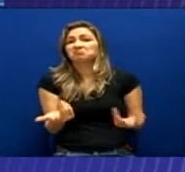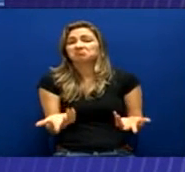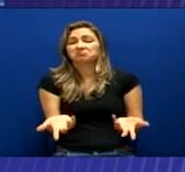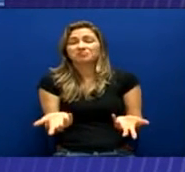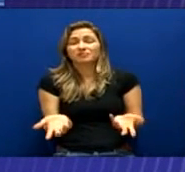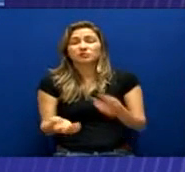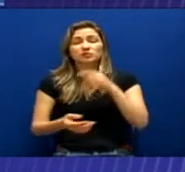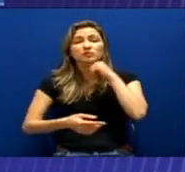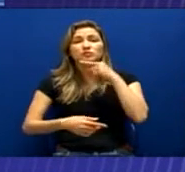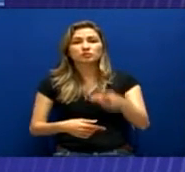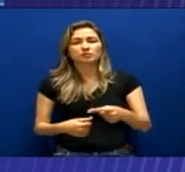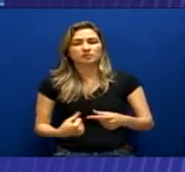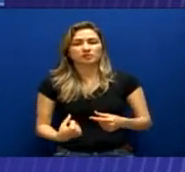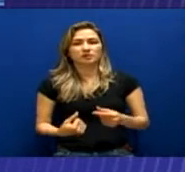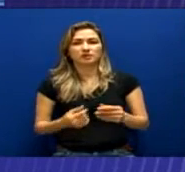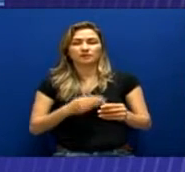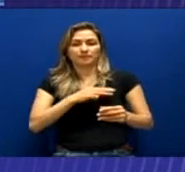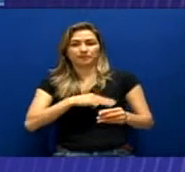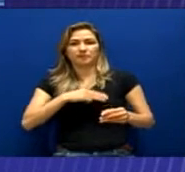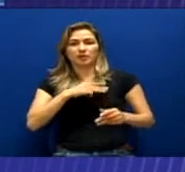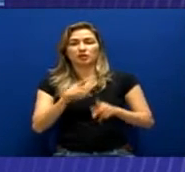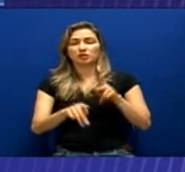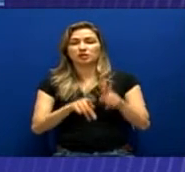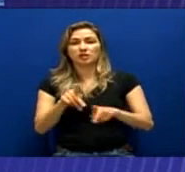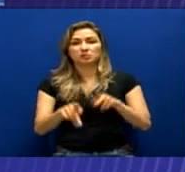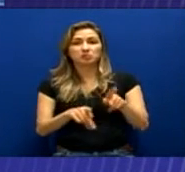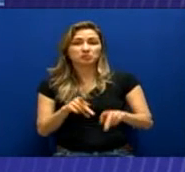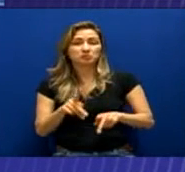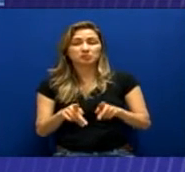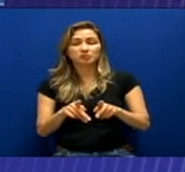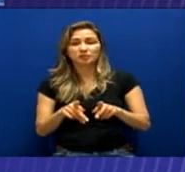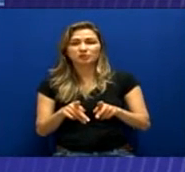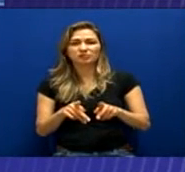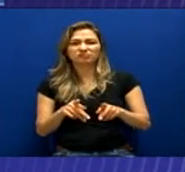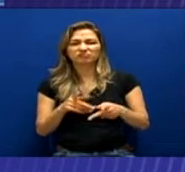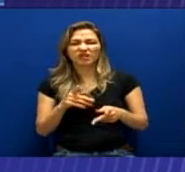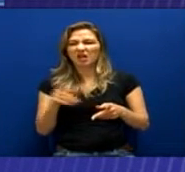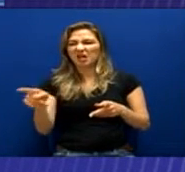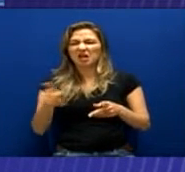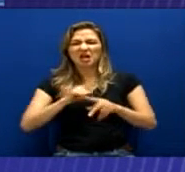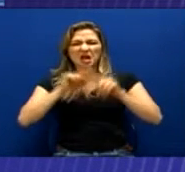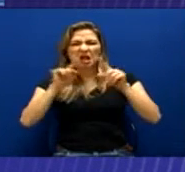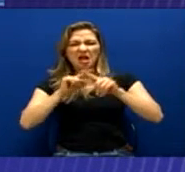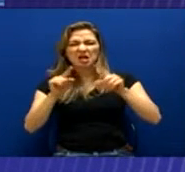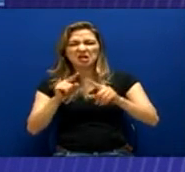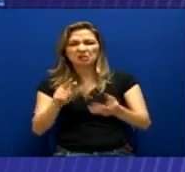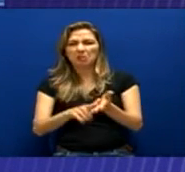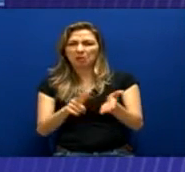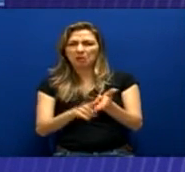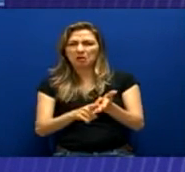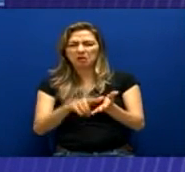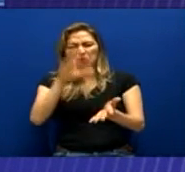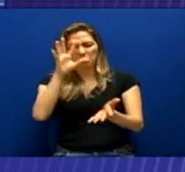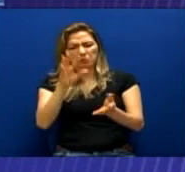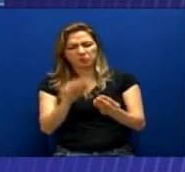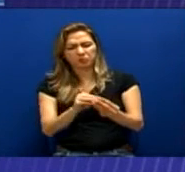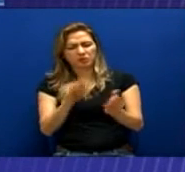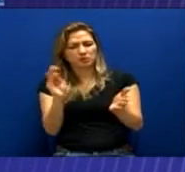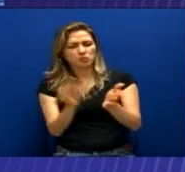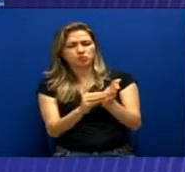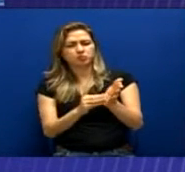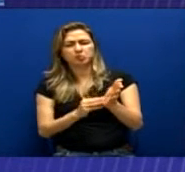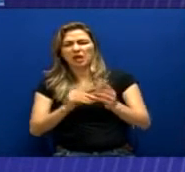Público engavete todas as denúncias e petições e solicitações da vítima. Grave ameaça compulsiva,